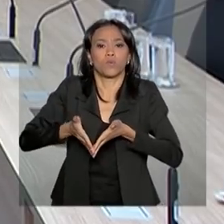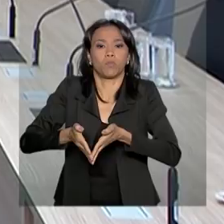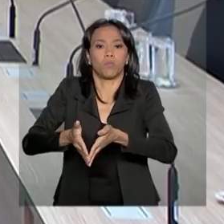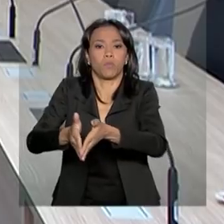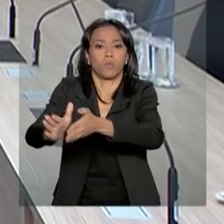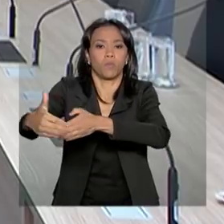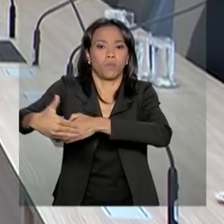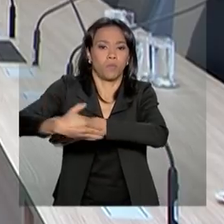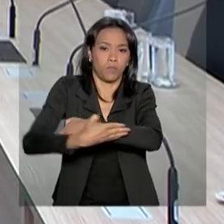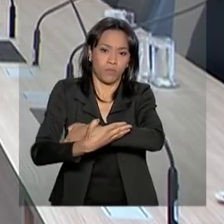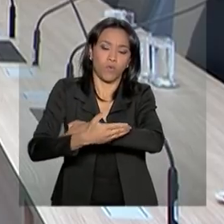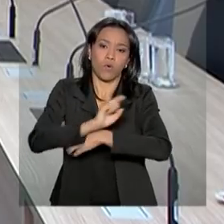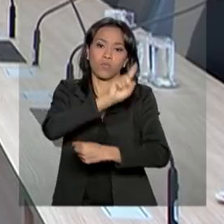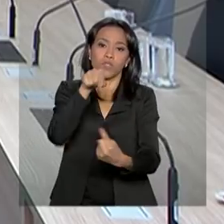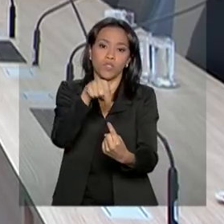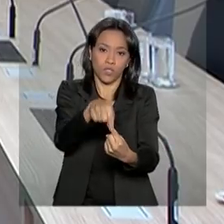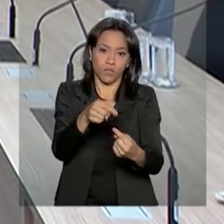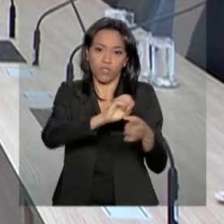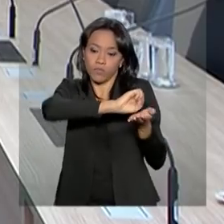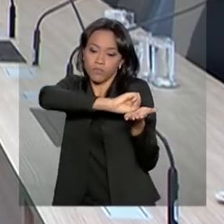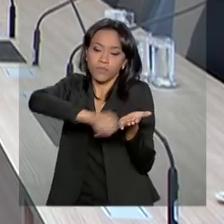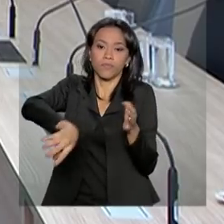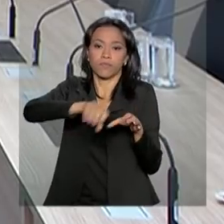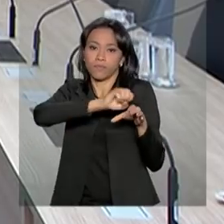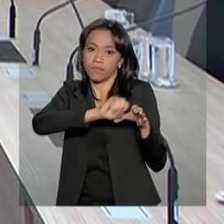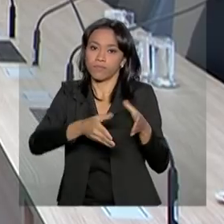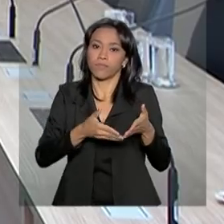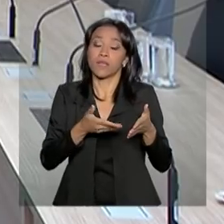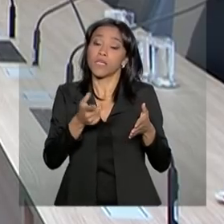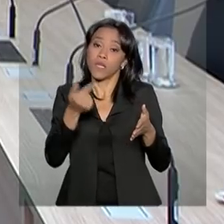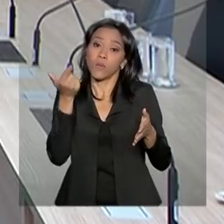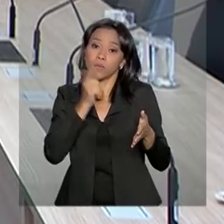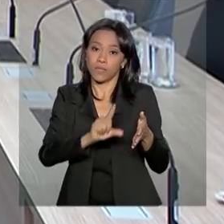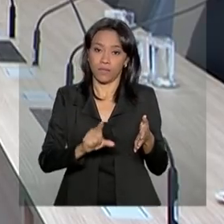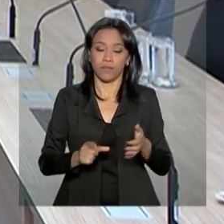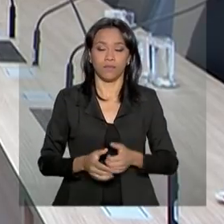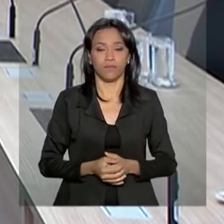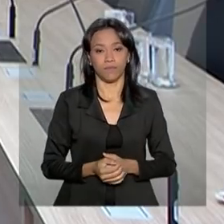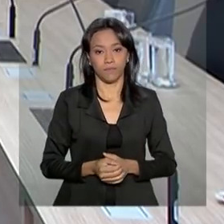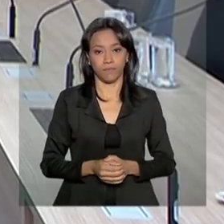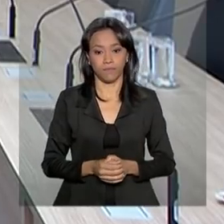a exportação, é preciso fazer com que essa carga chegue até eles.